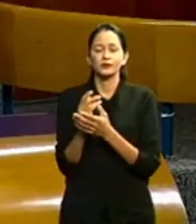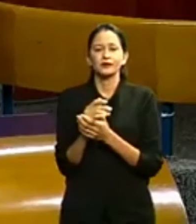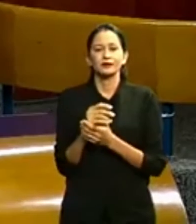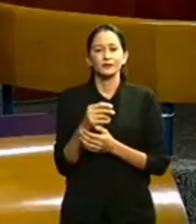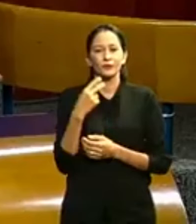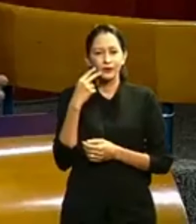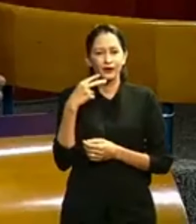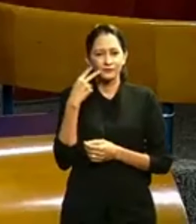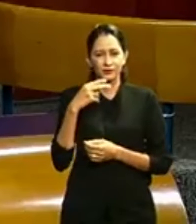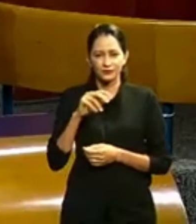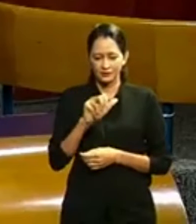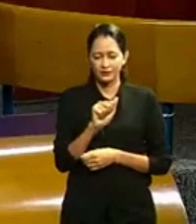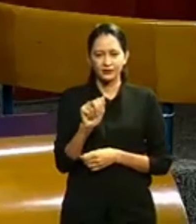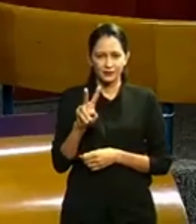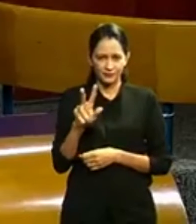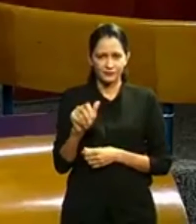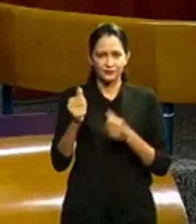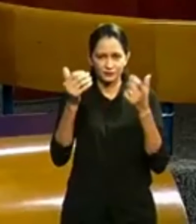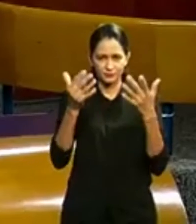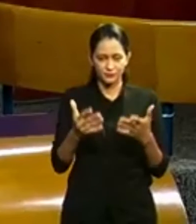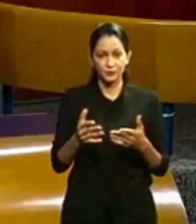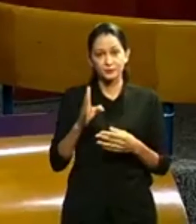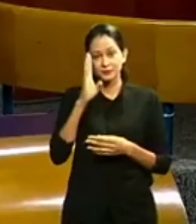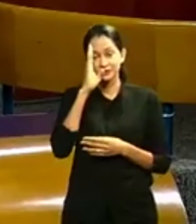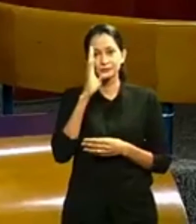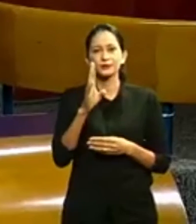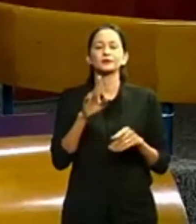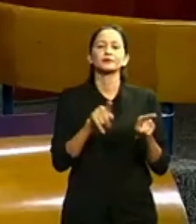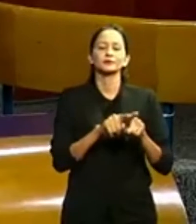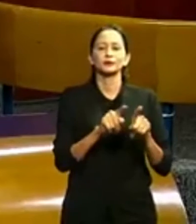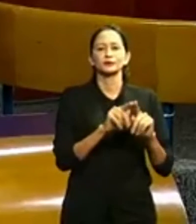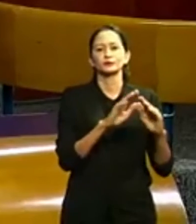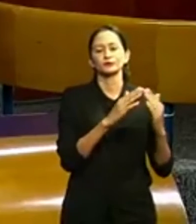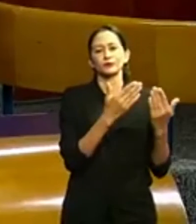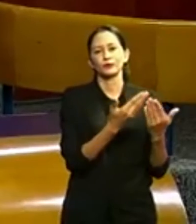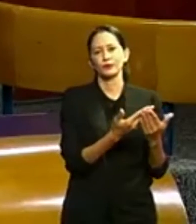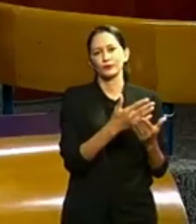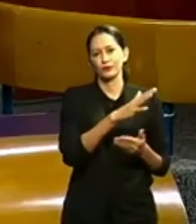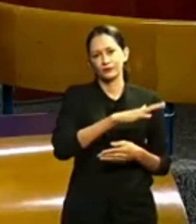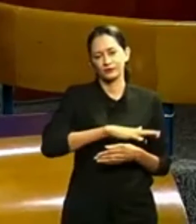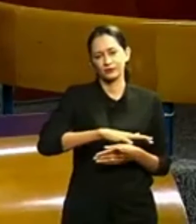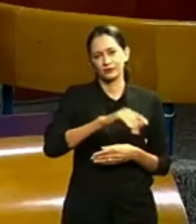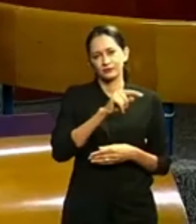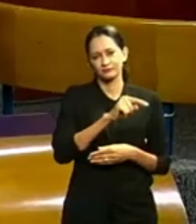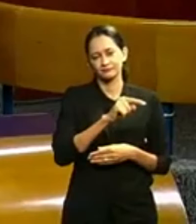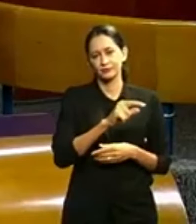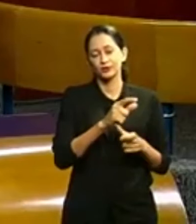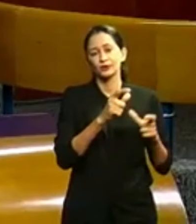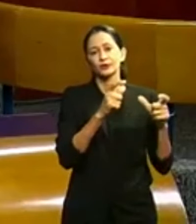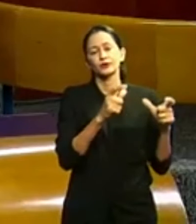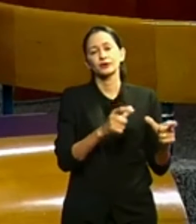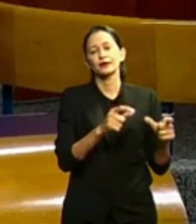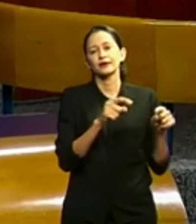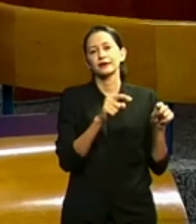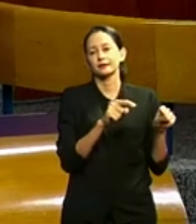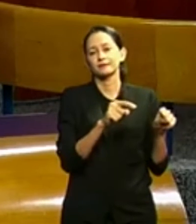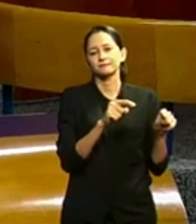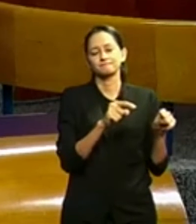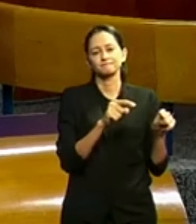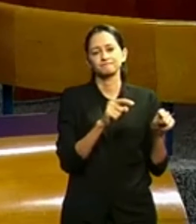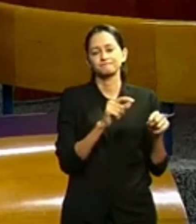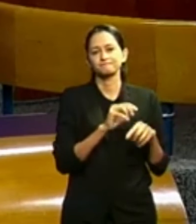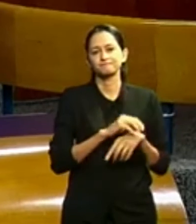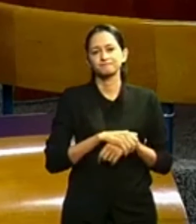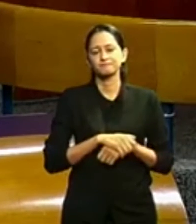principalmente, me parece, nas escolas. A escola é um lugar onde essa